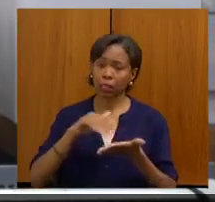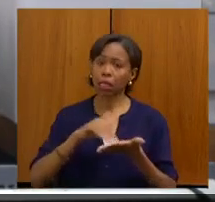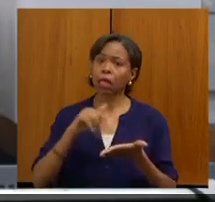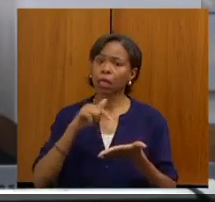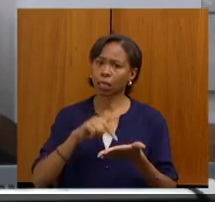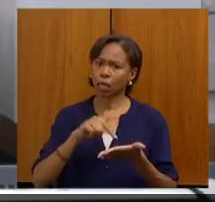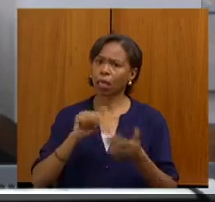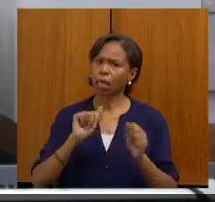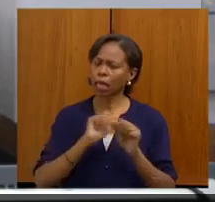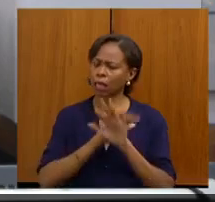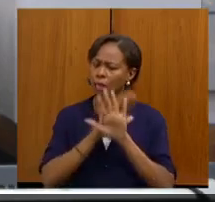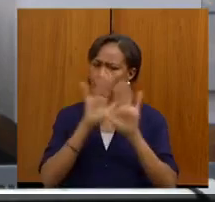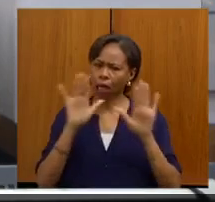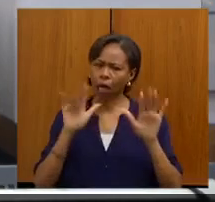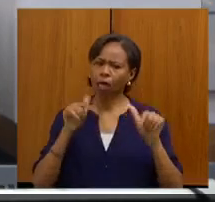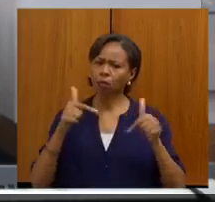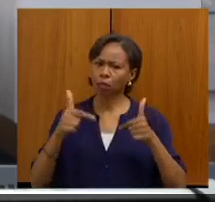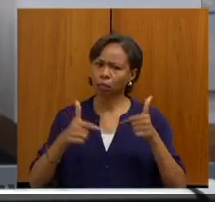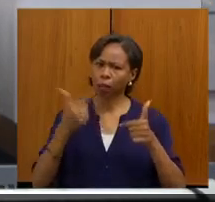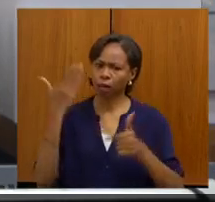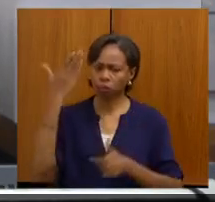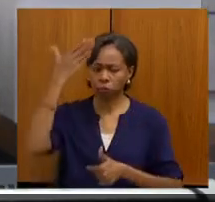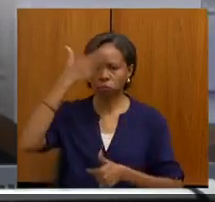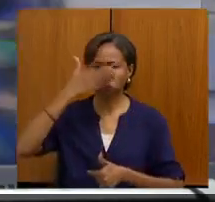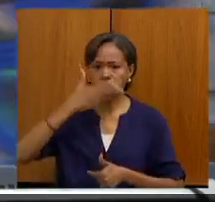transparência e é técnica na sua condução.